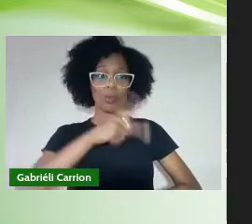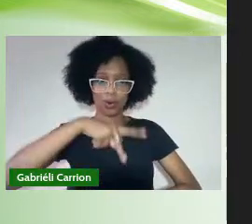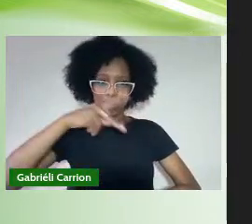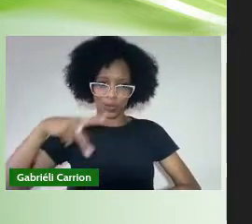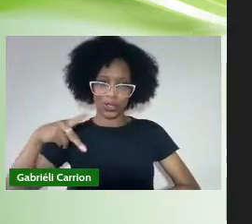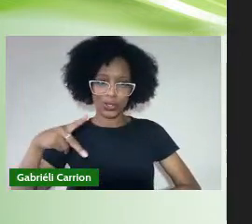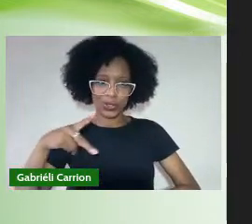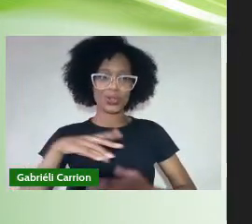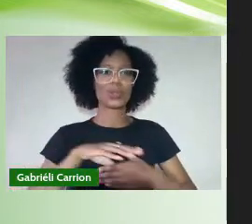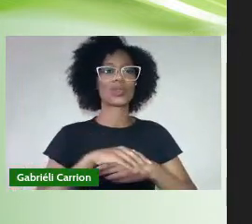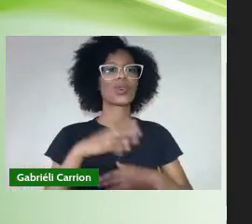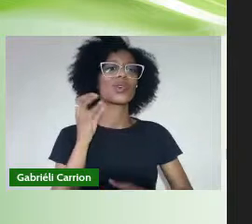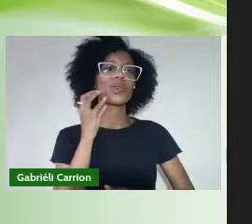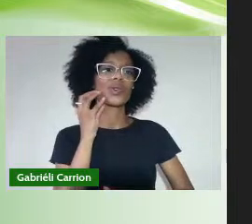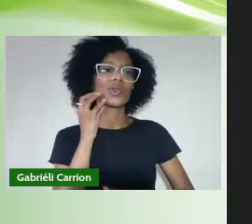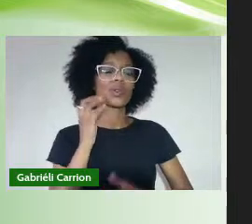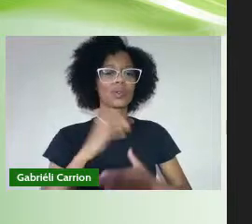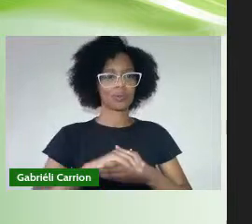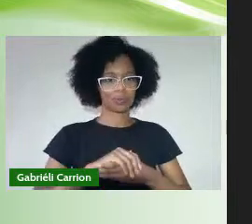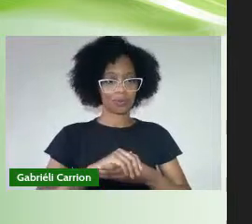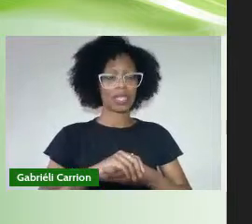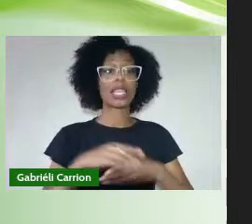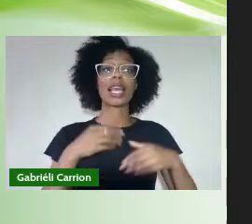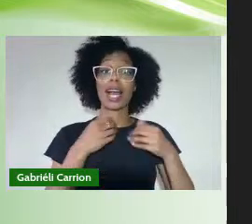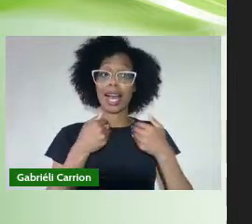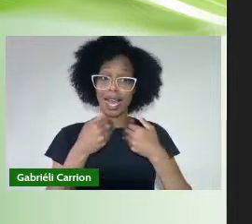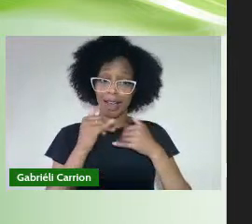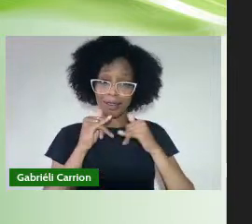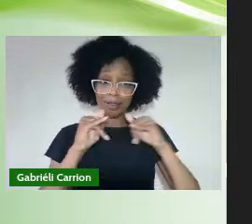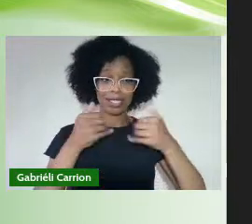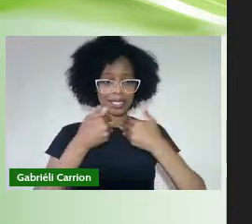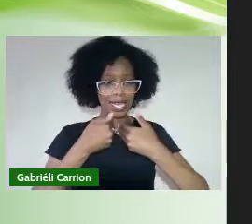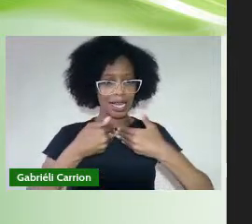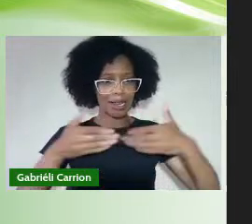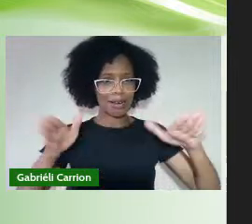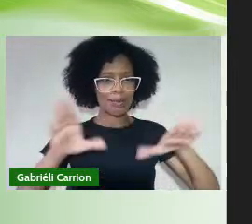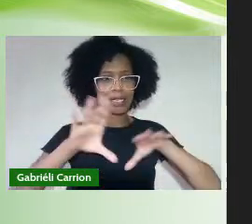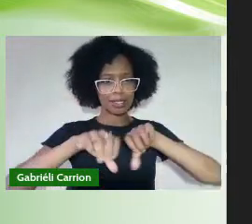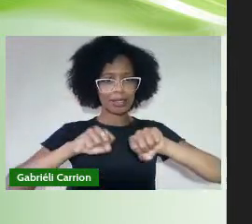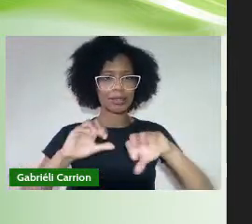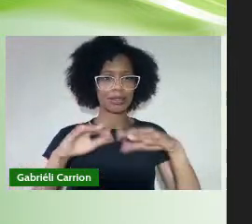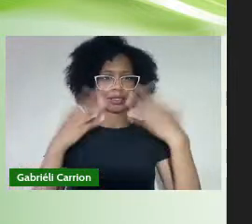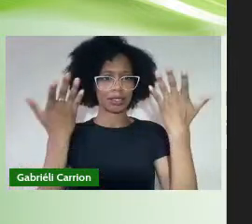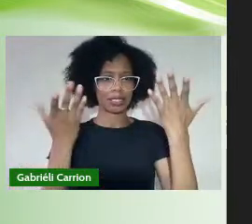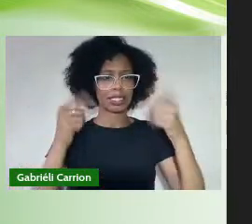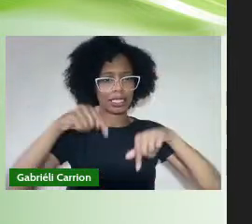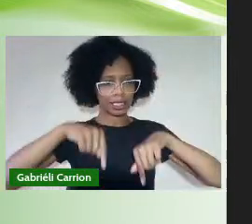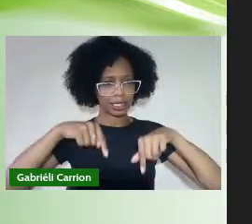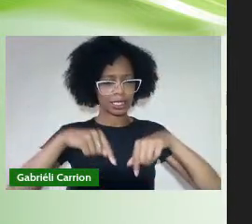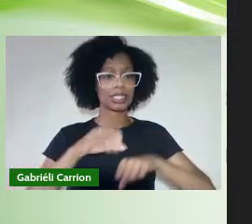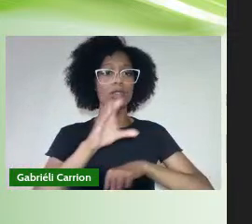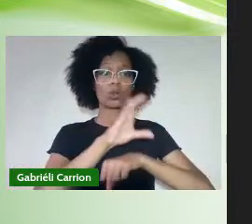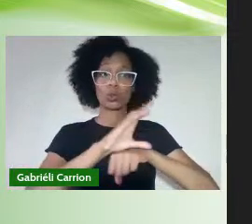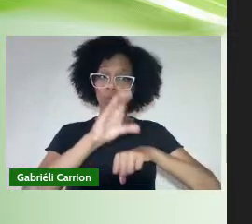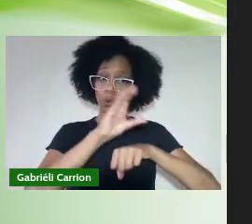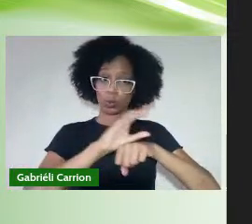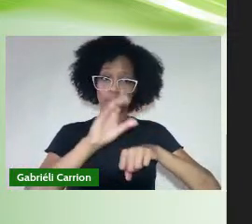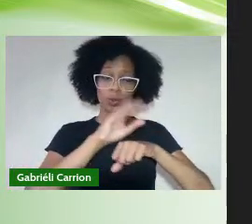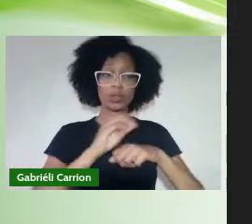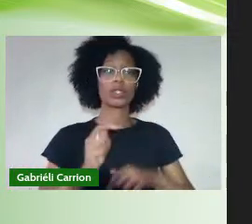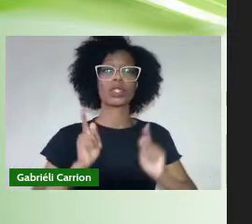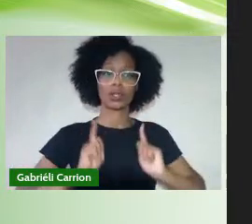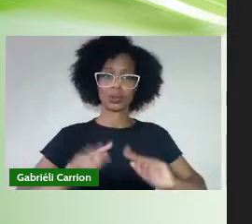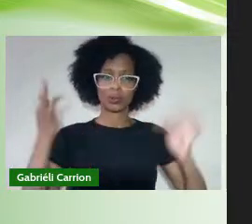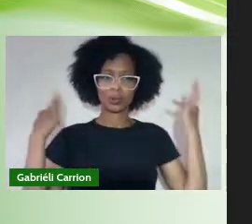Ribeiro Jorge, declaro aberta esta sessão solene de colação de grau dos cursos de gestão de turismo,